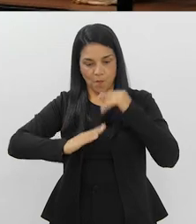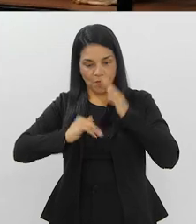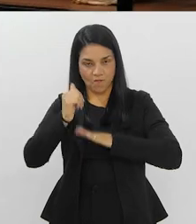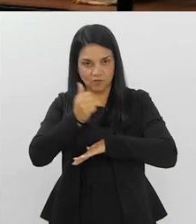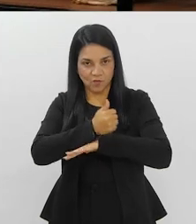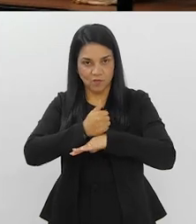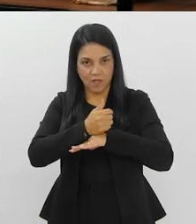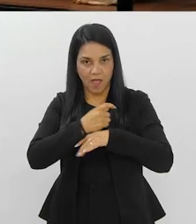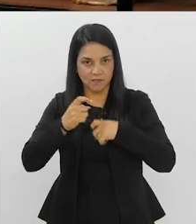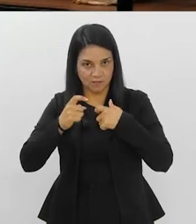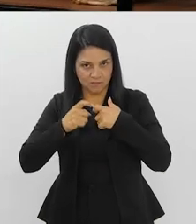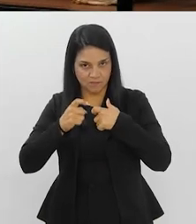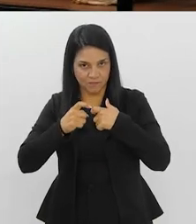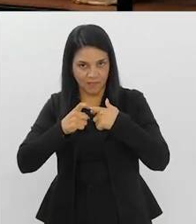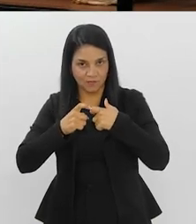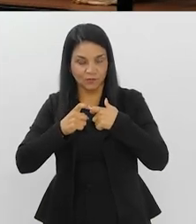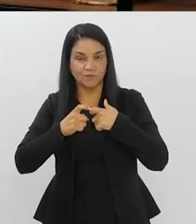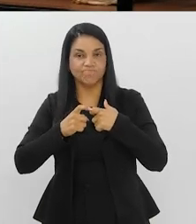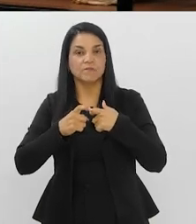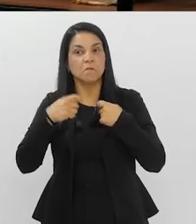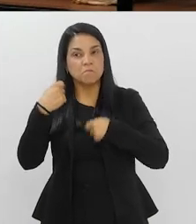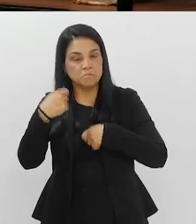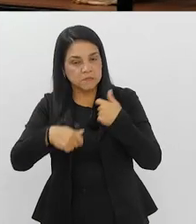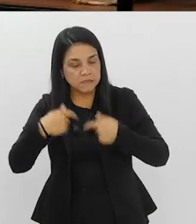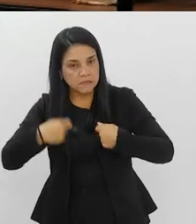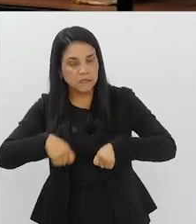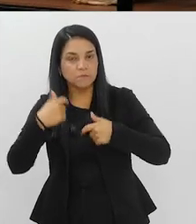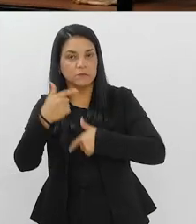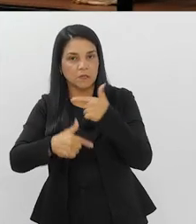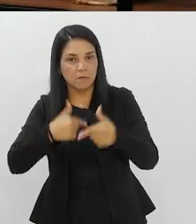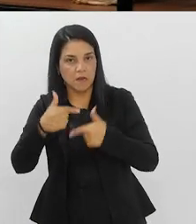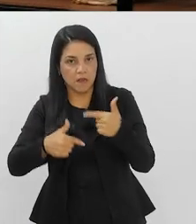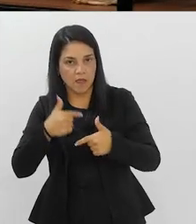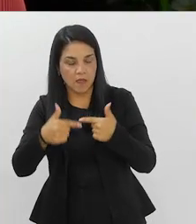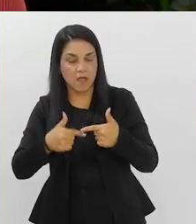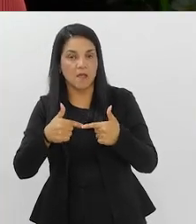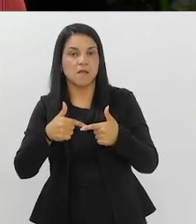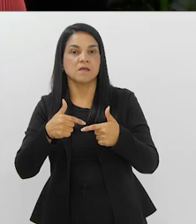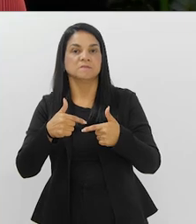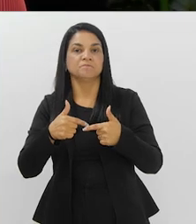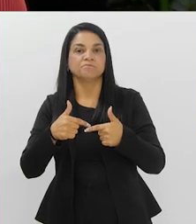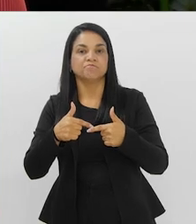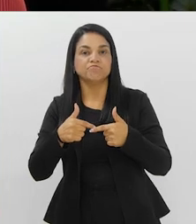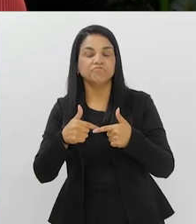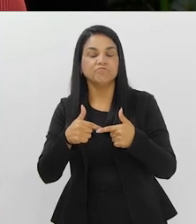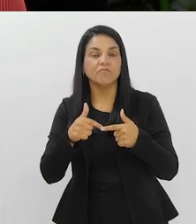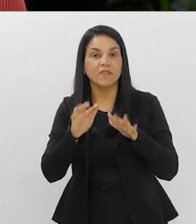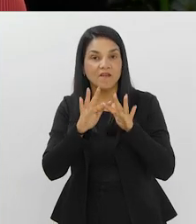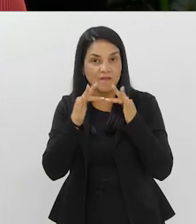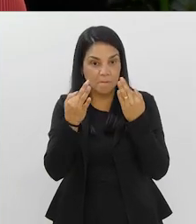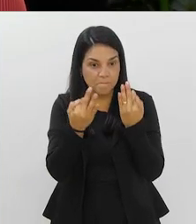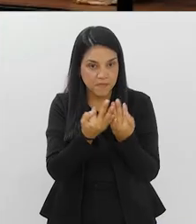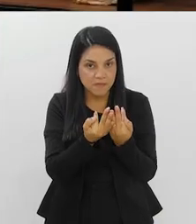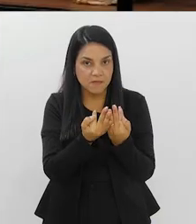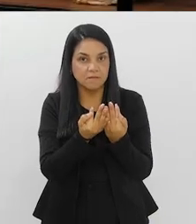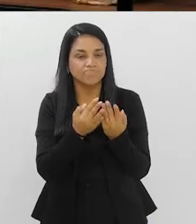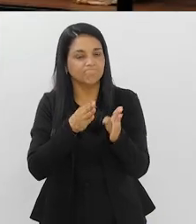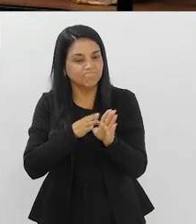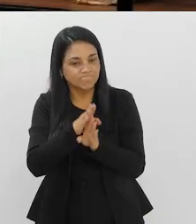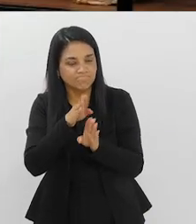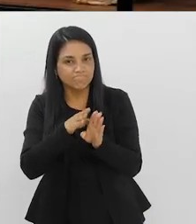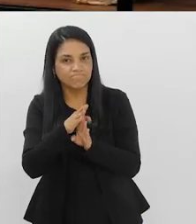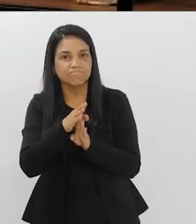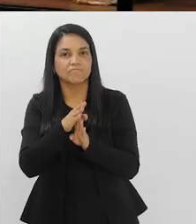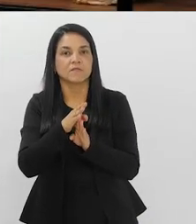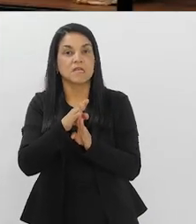de saúde precisa trabalhar o nosso vínculo com essa família, Trazer, tirar essa